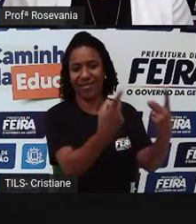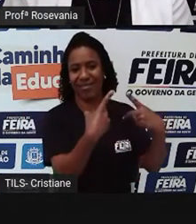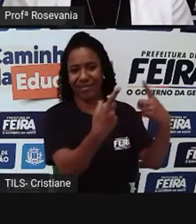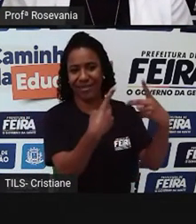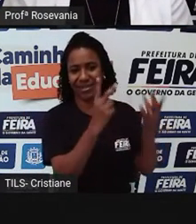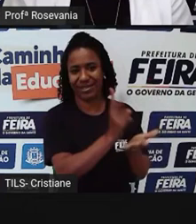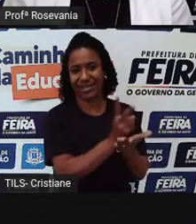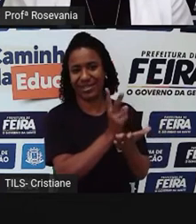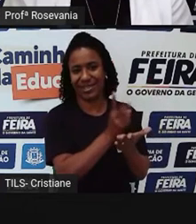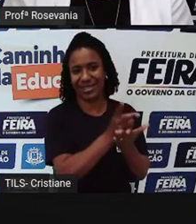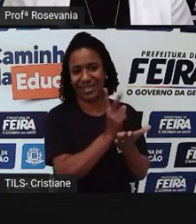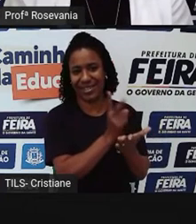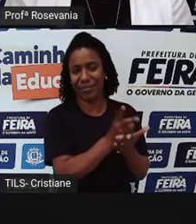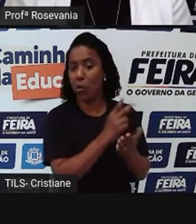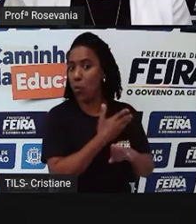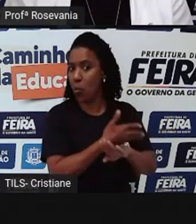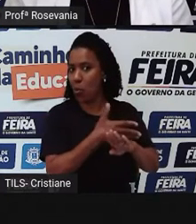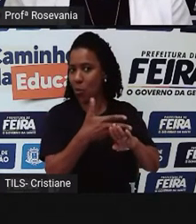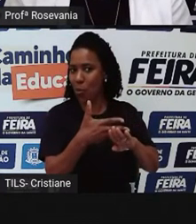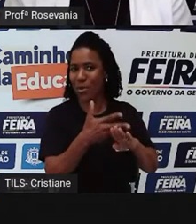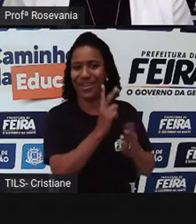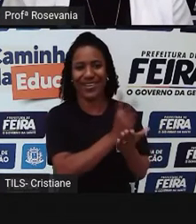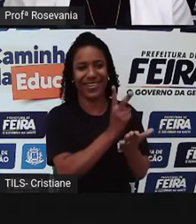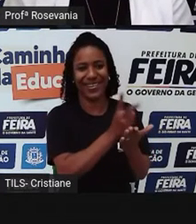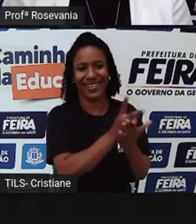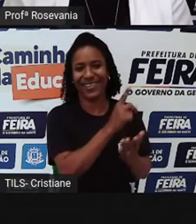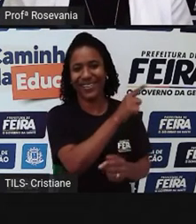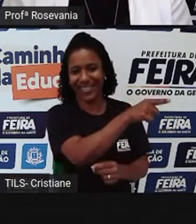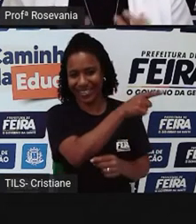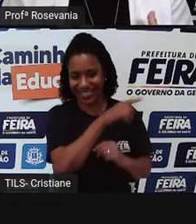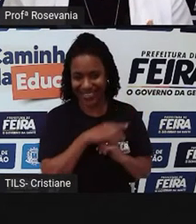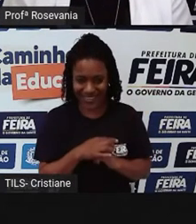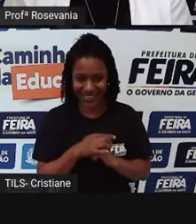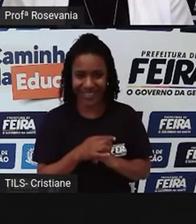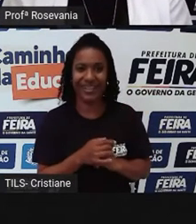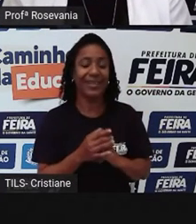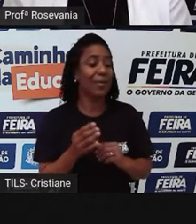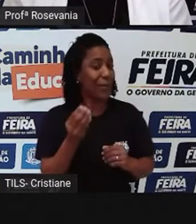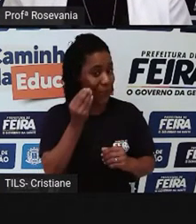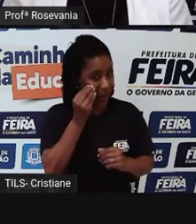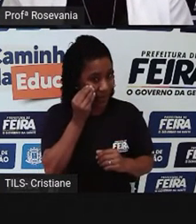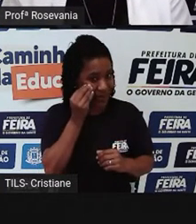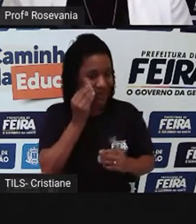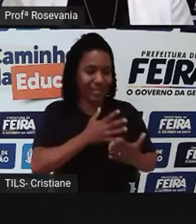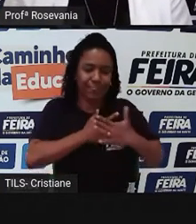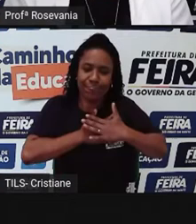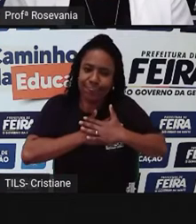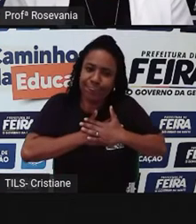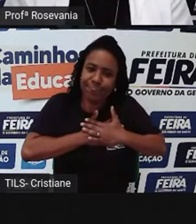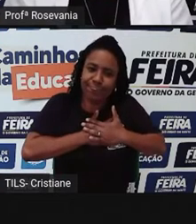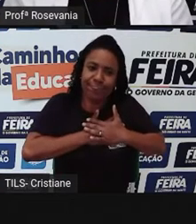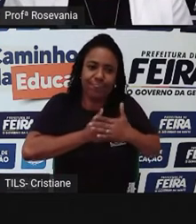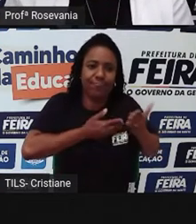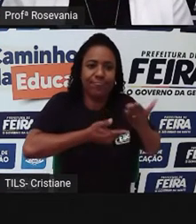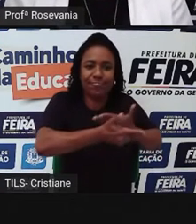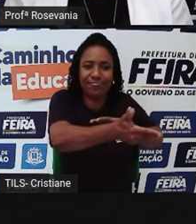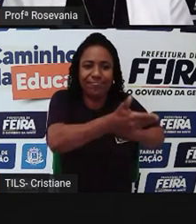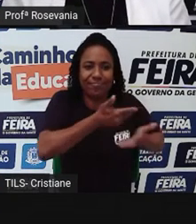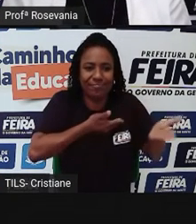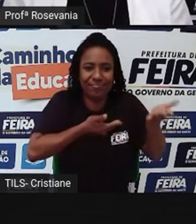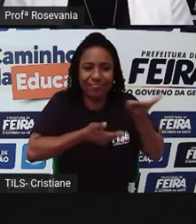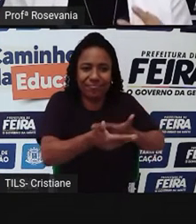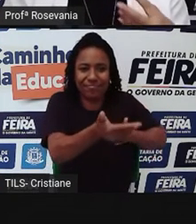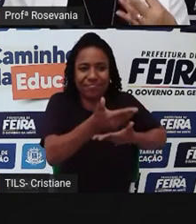situação situação de afetividade, né, não só o comprar e vender, a afetividade mesmo de você estar ali todo dia,